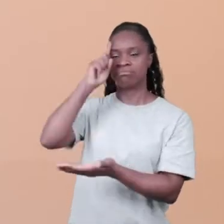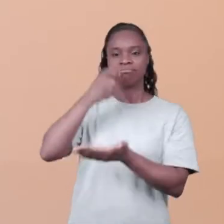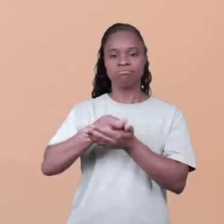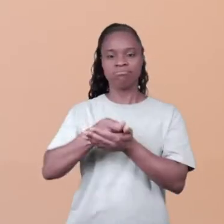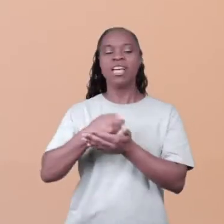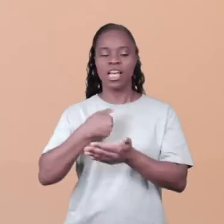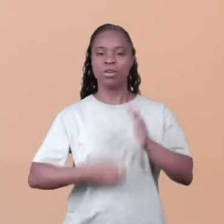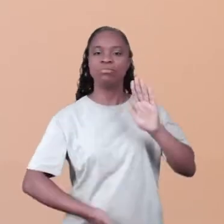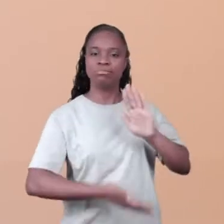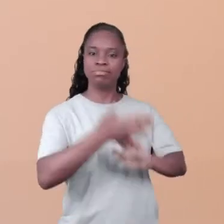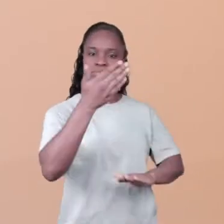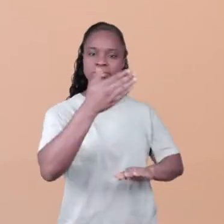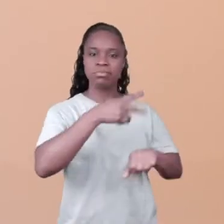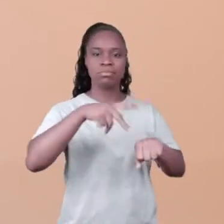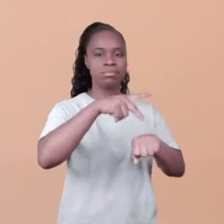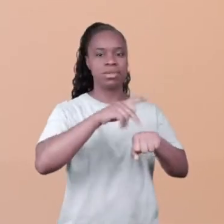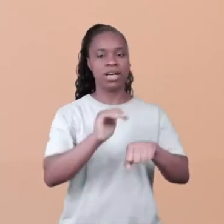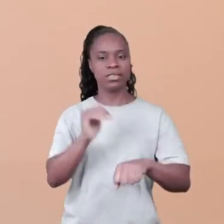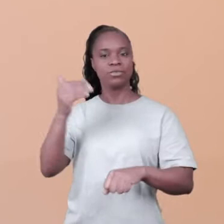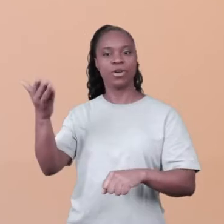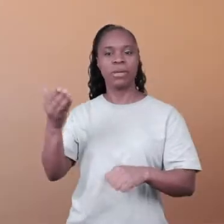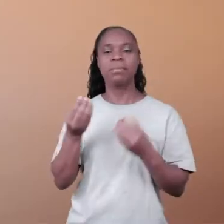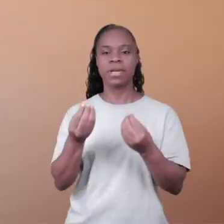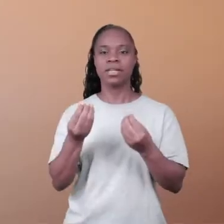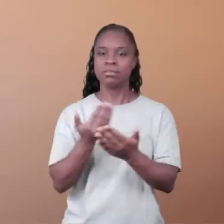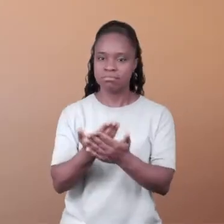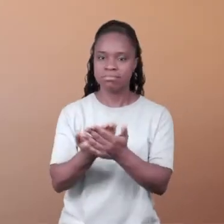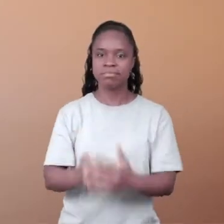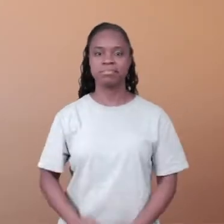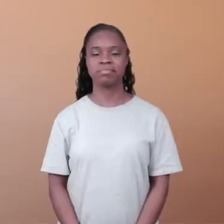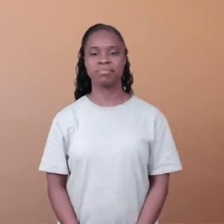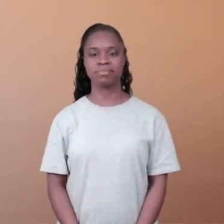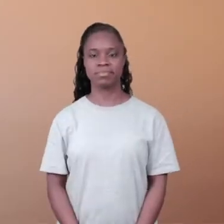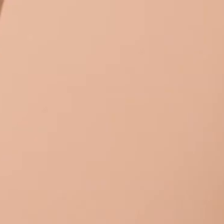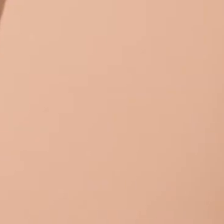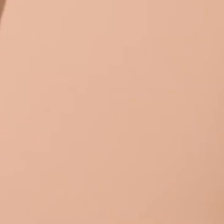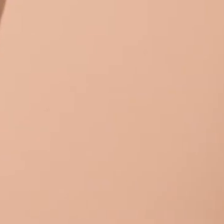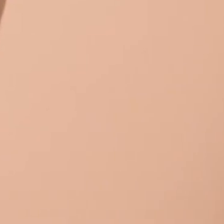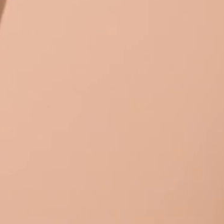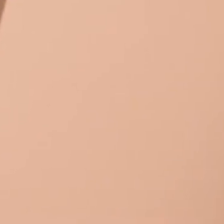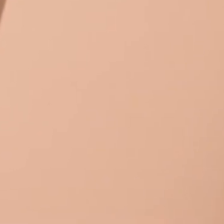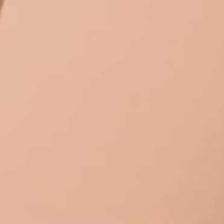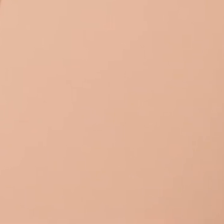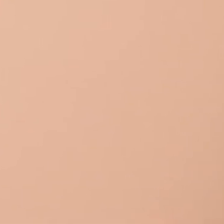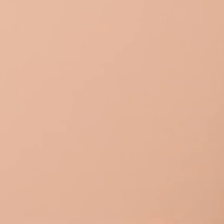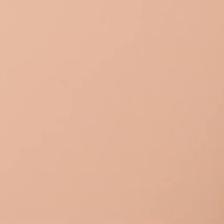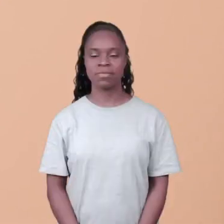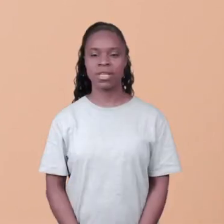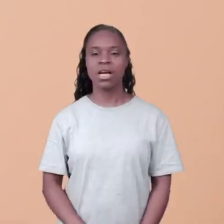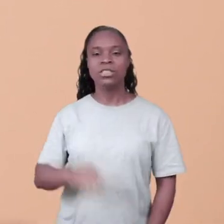gente decidiu que eu iria sair do país para poder estudar mesmo. Música